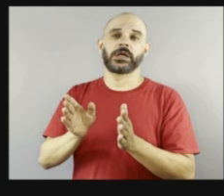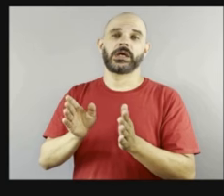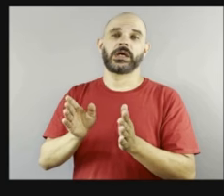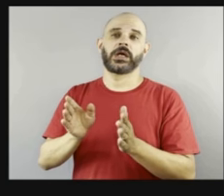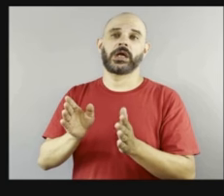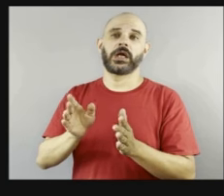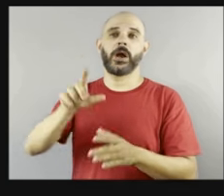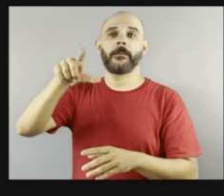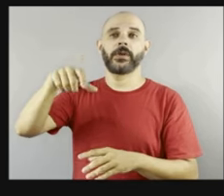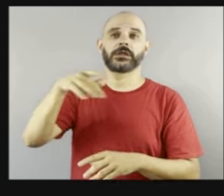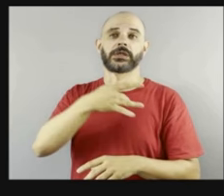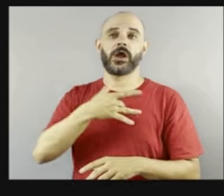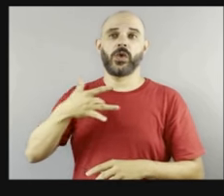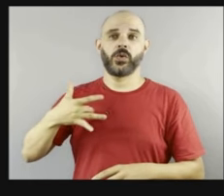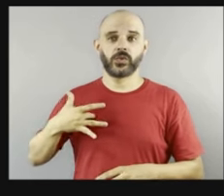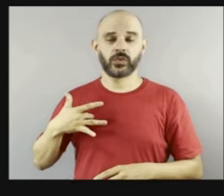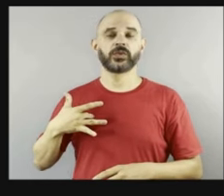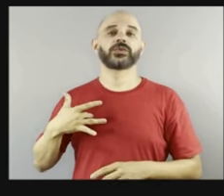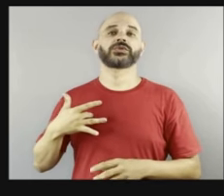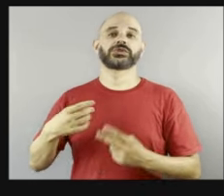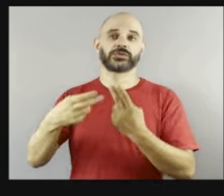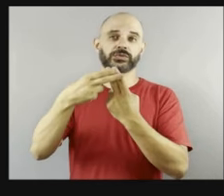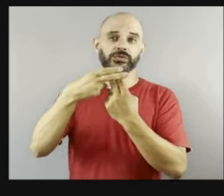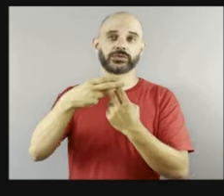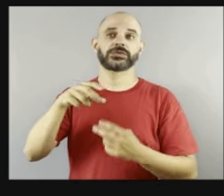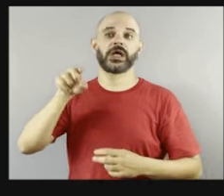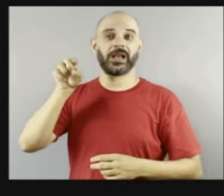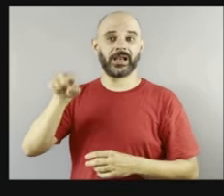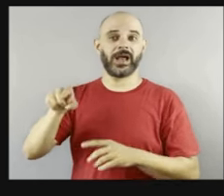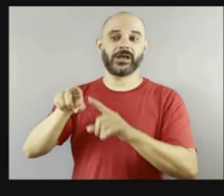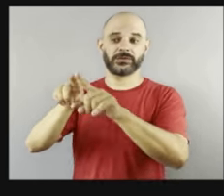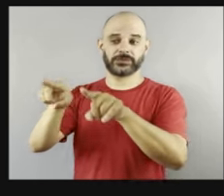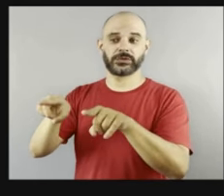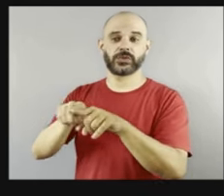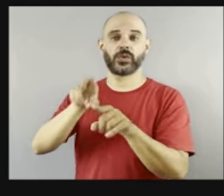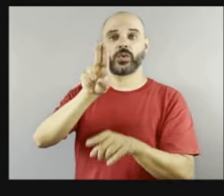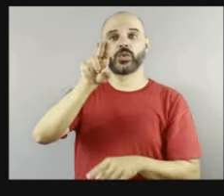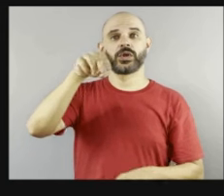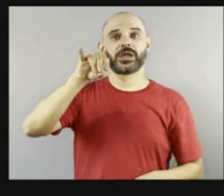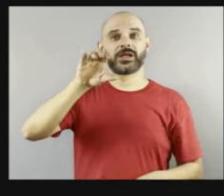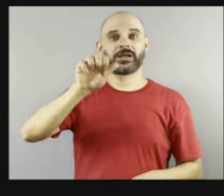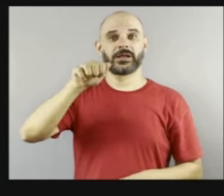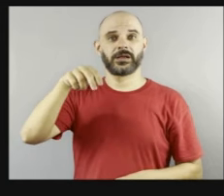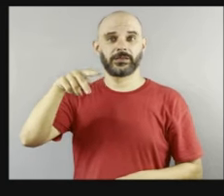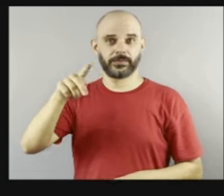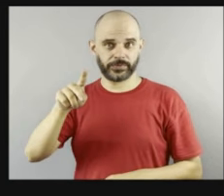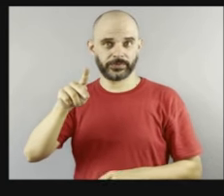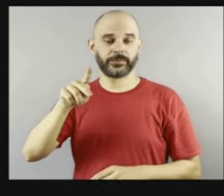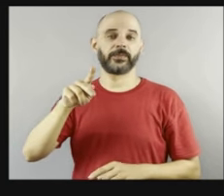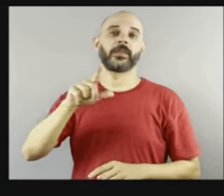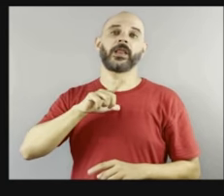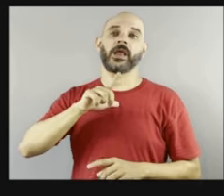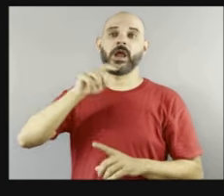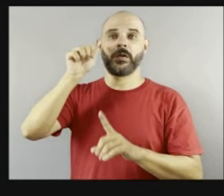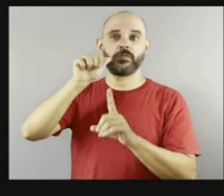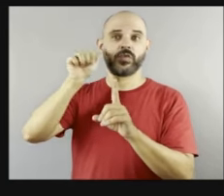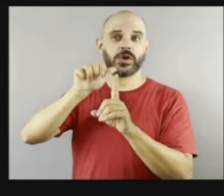incrível, maravilhoso ali, onde as grávidas são acompanhadas. e